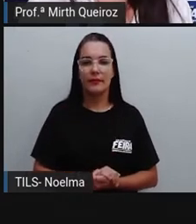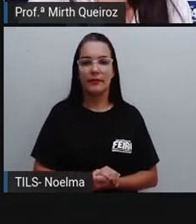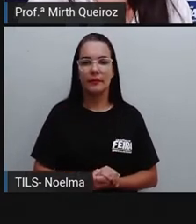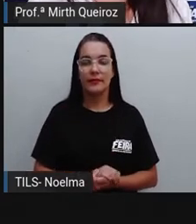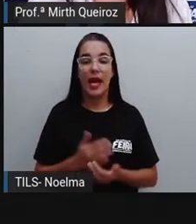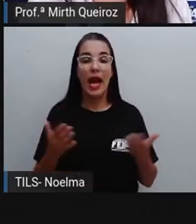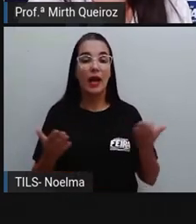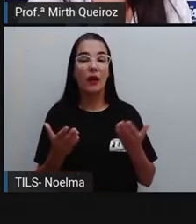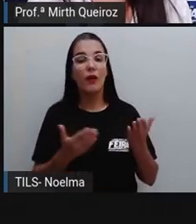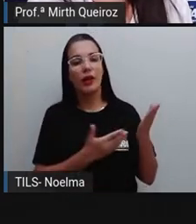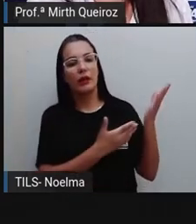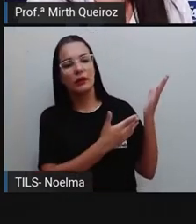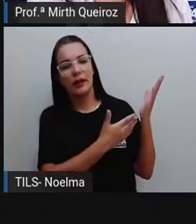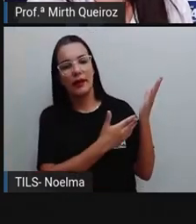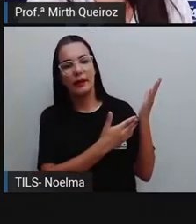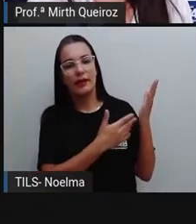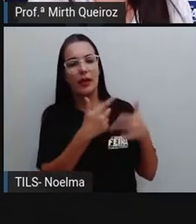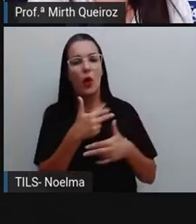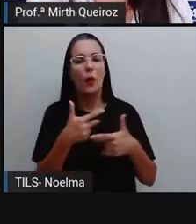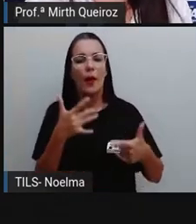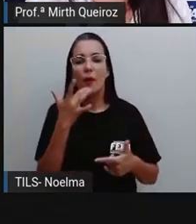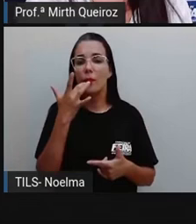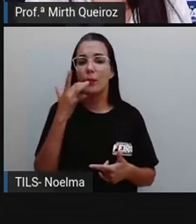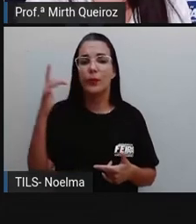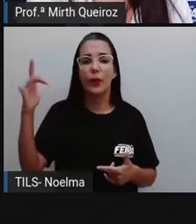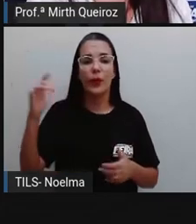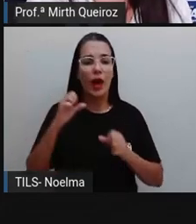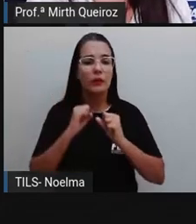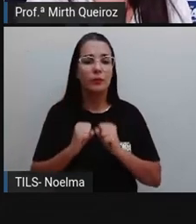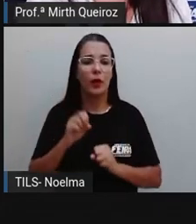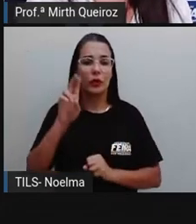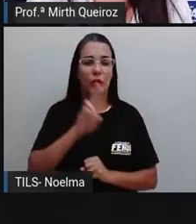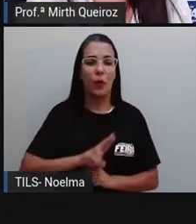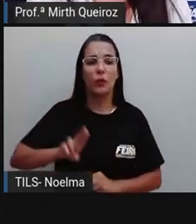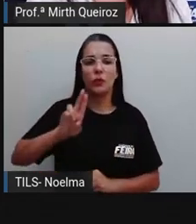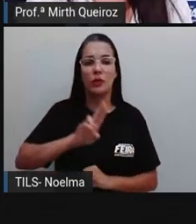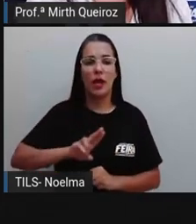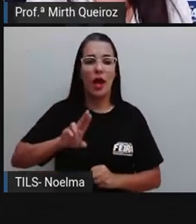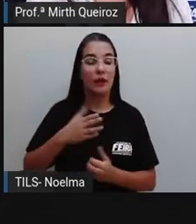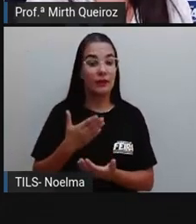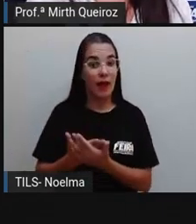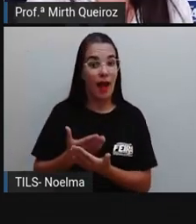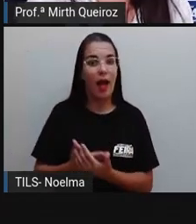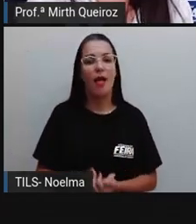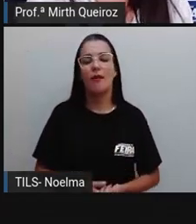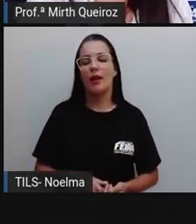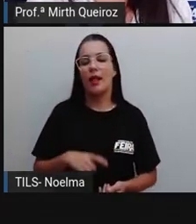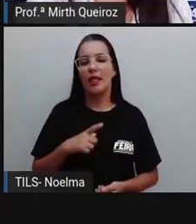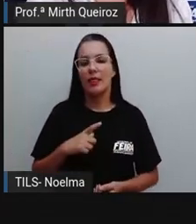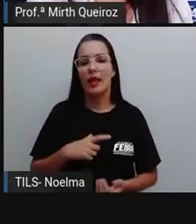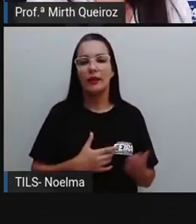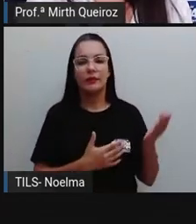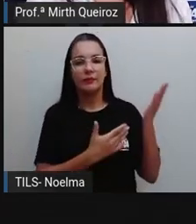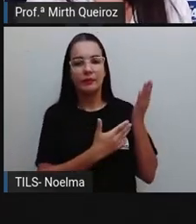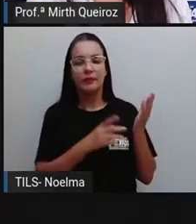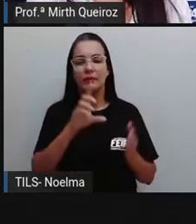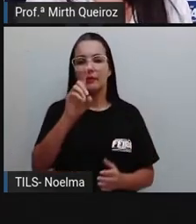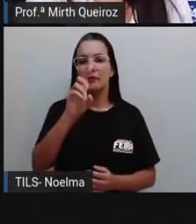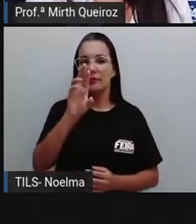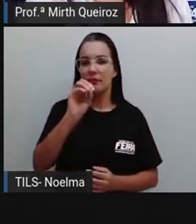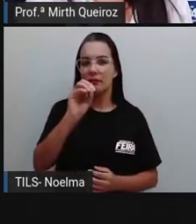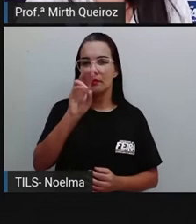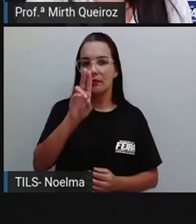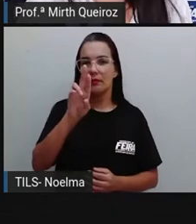correta. Outro material que nós usamos lá na aula passada foi o material dourado, né?